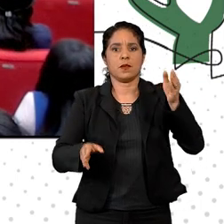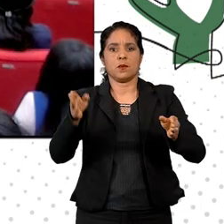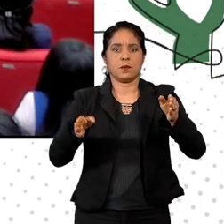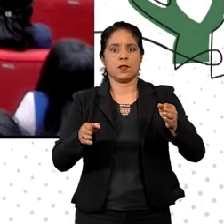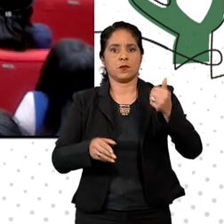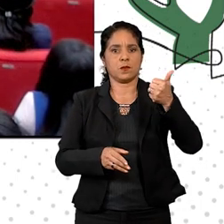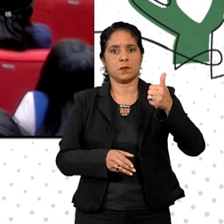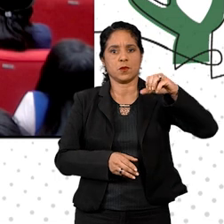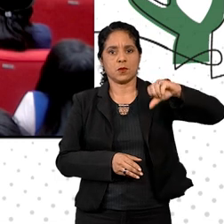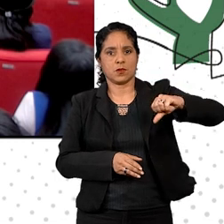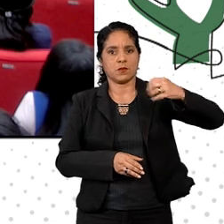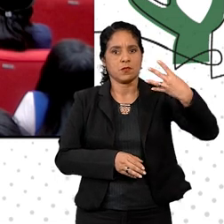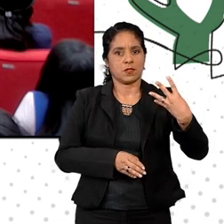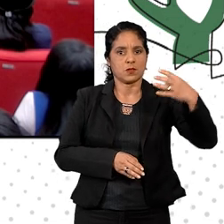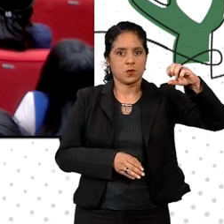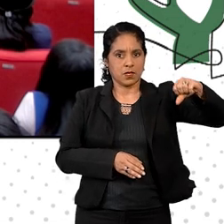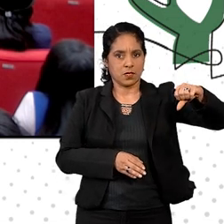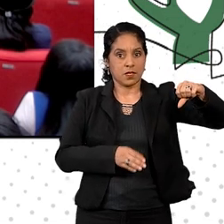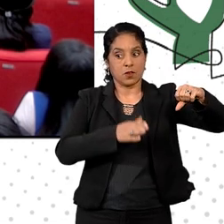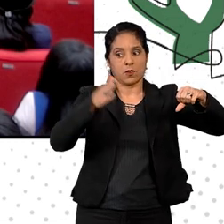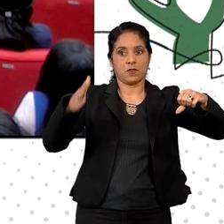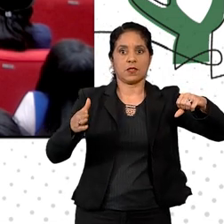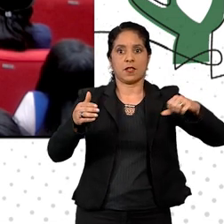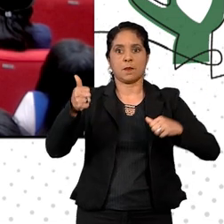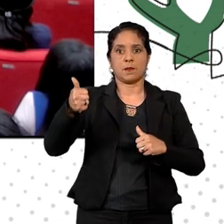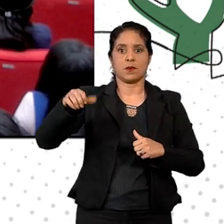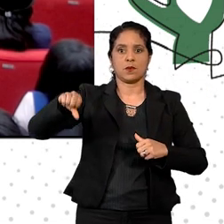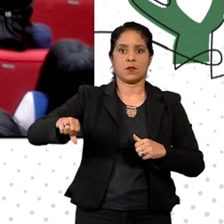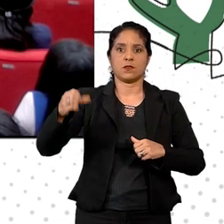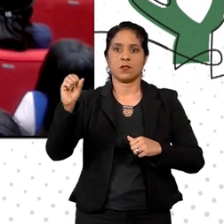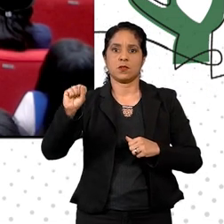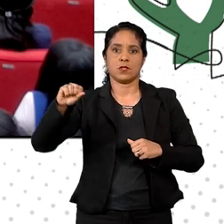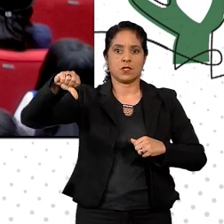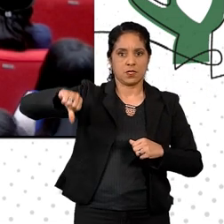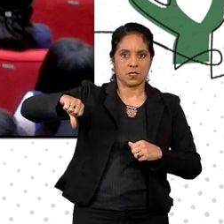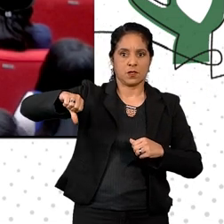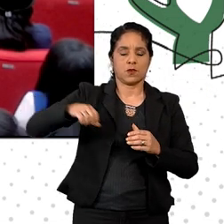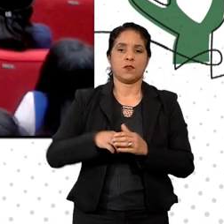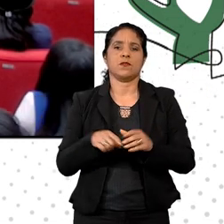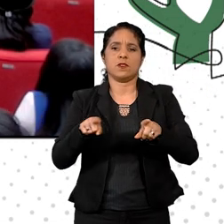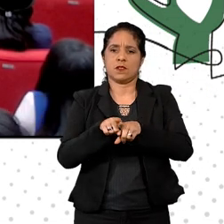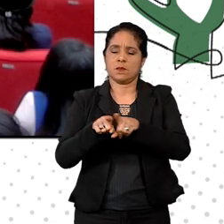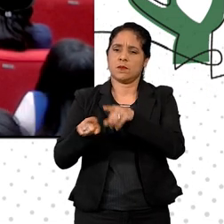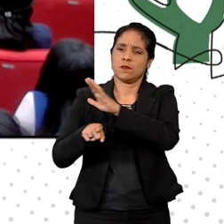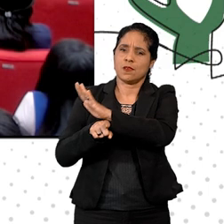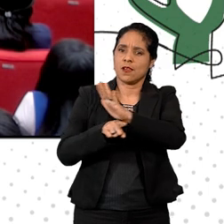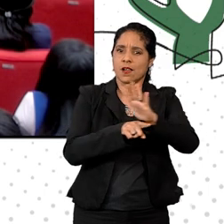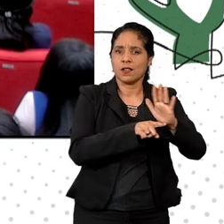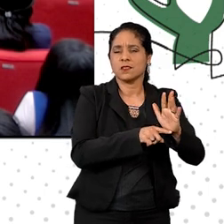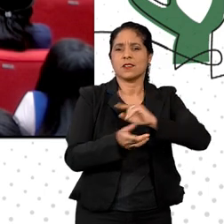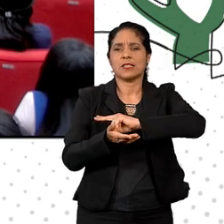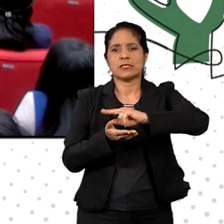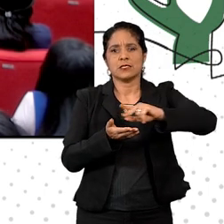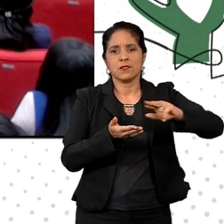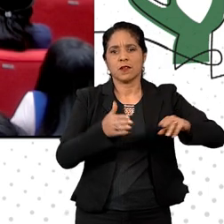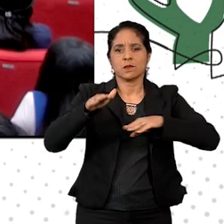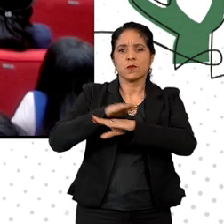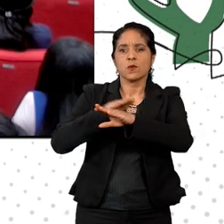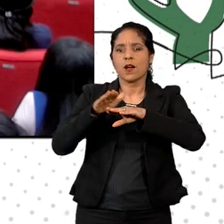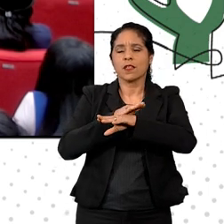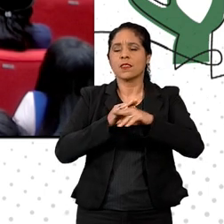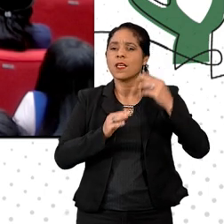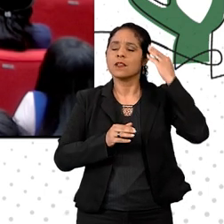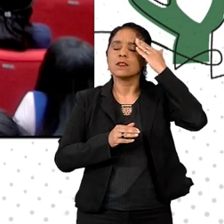1949 a 1989 e contribuirá para a preservação da memória e